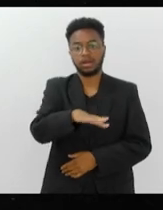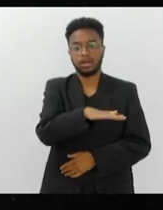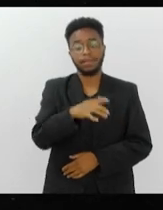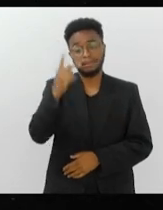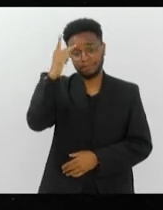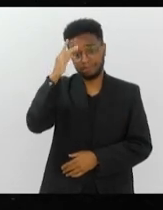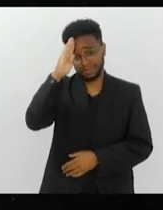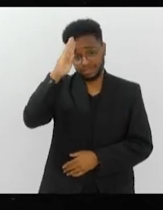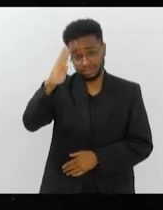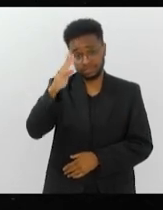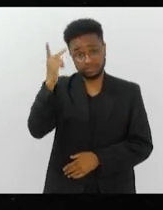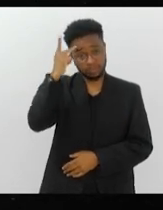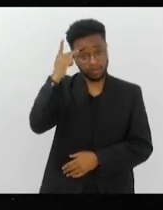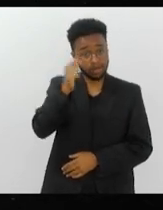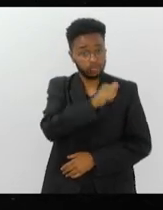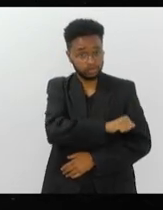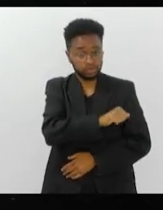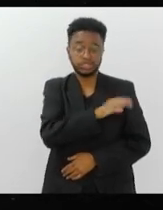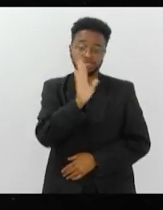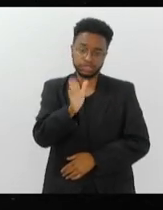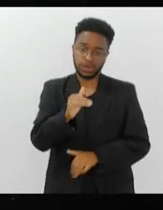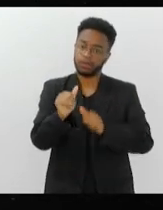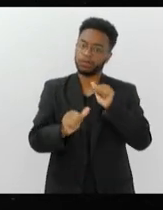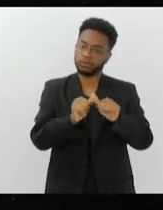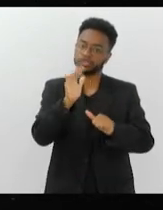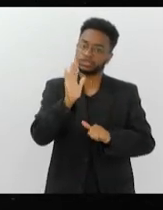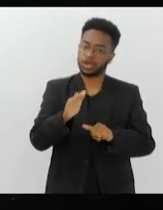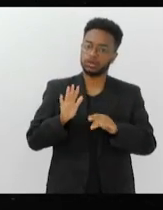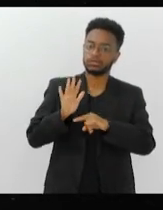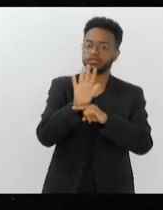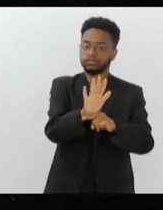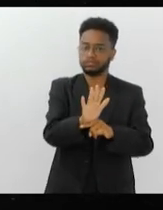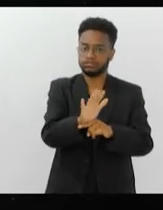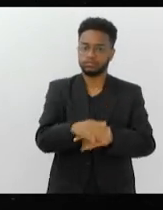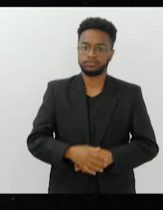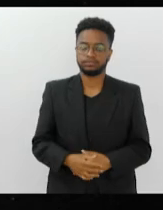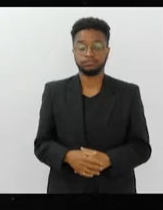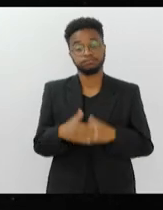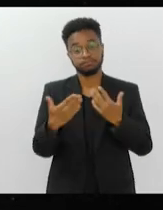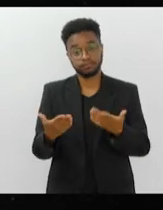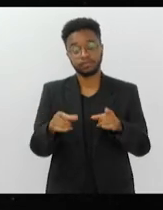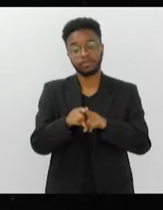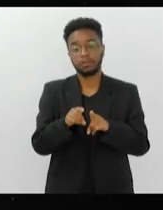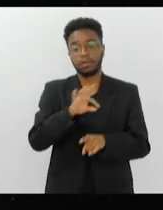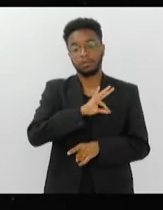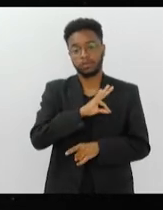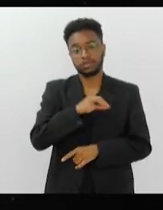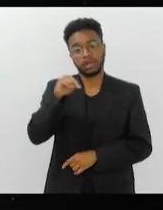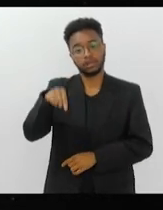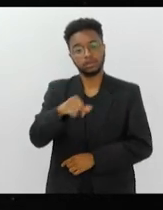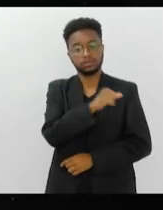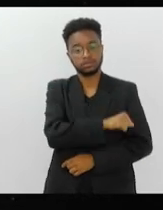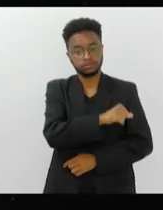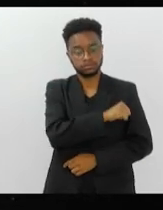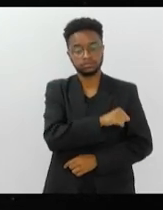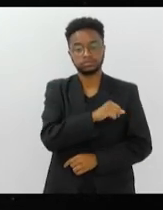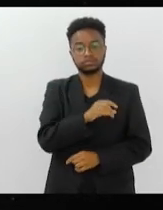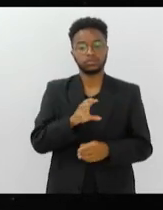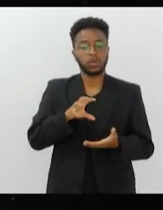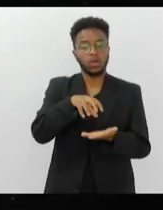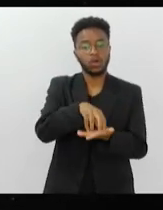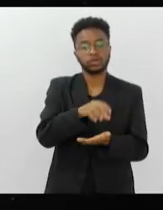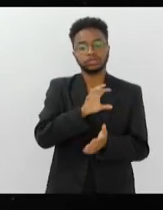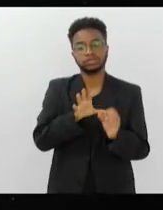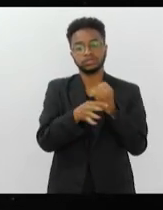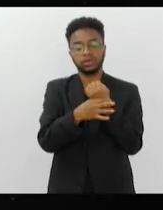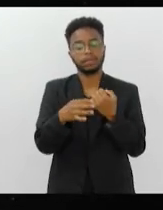-São Paulo, já ajudaria um bocado, já ajudaria muito. E a polícia militar, no caso do Estado do de Janeiro, os órgãos de segurança, tenta ver